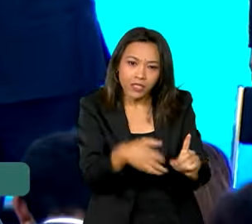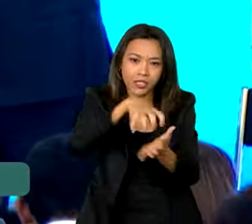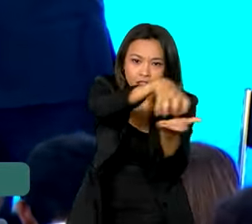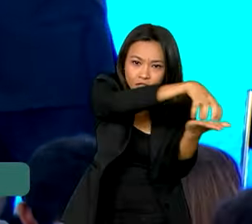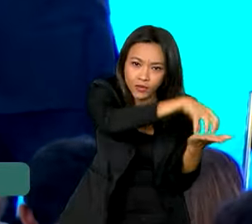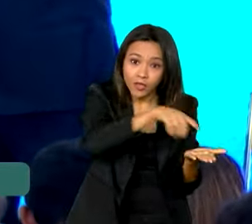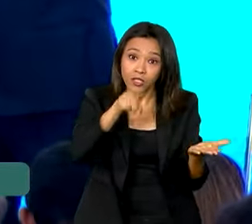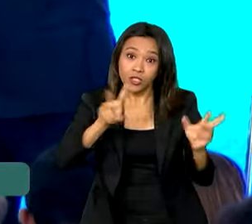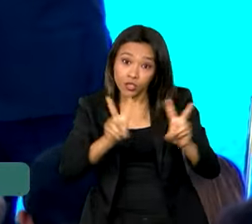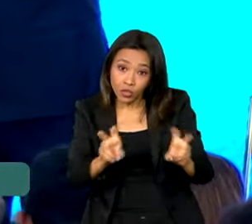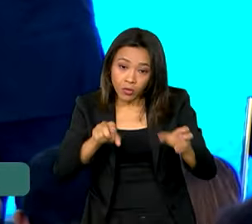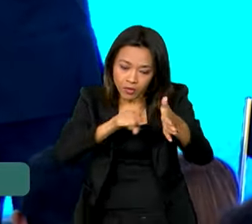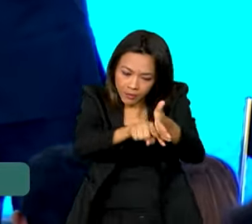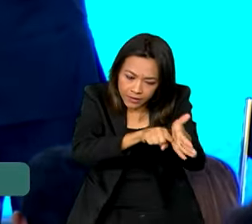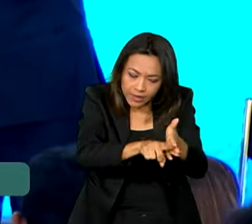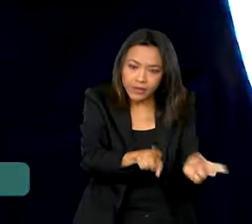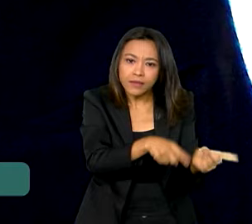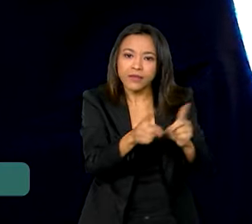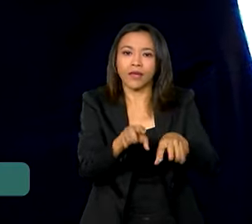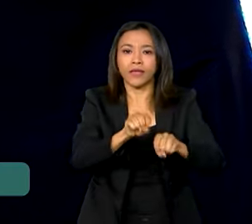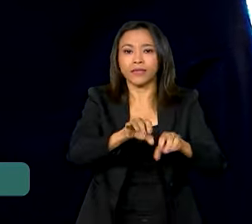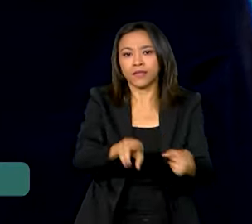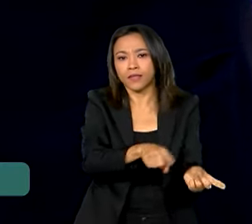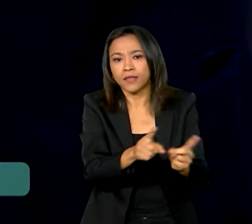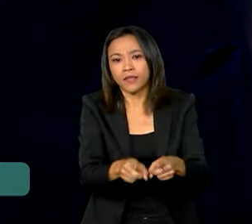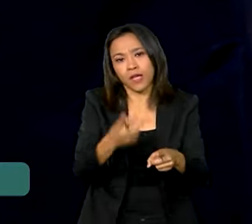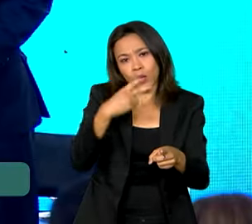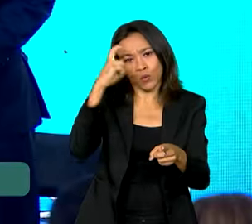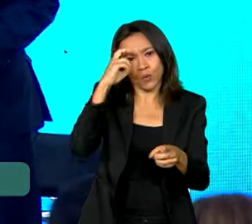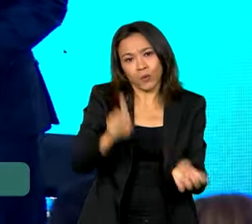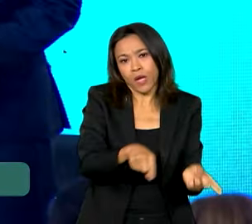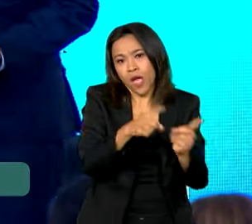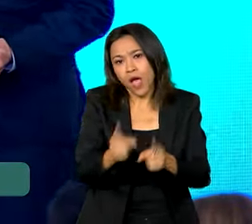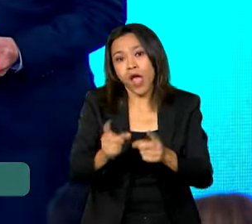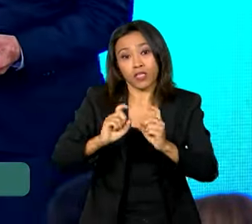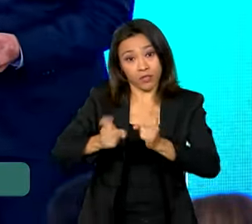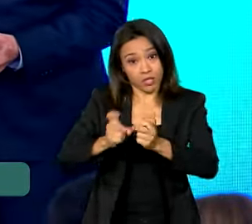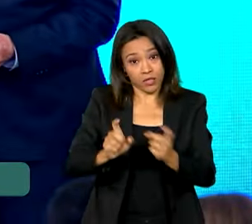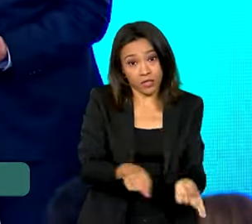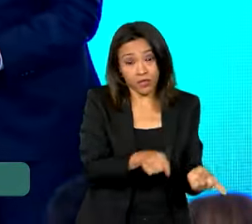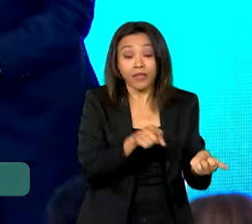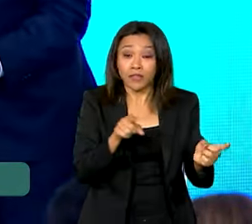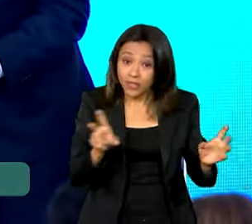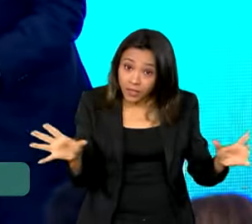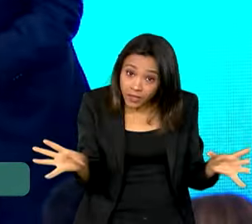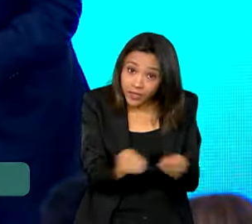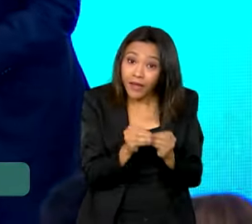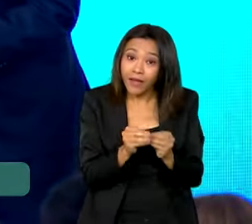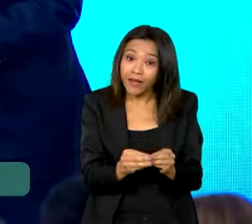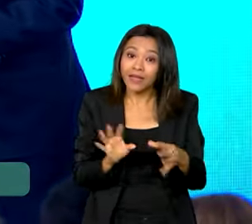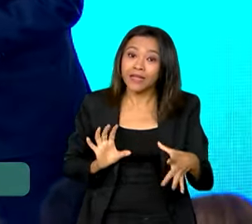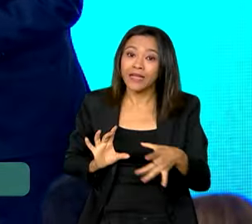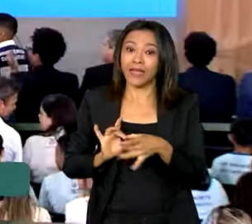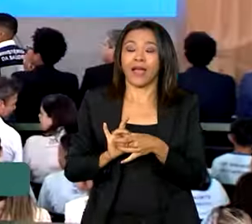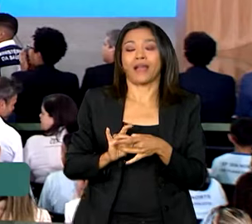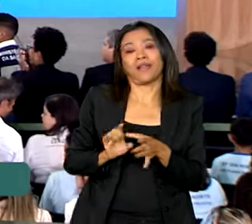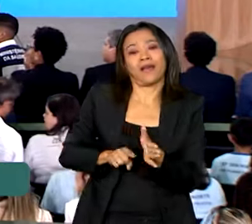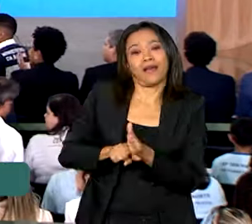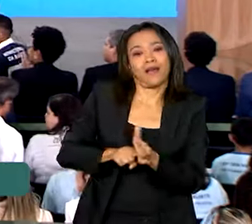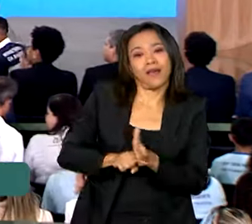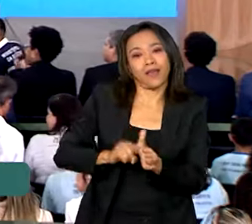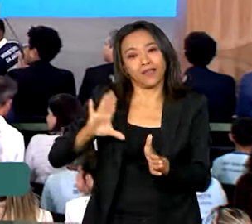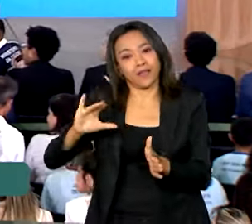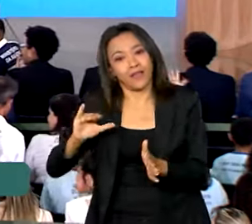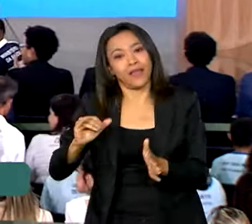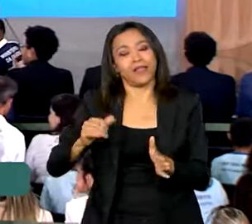atividades científicas, educacionais, culturais e administrativas relacionadas com a medicina, a higiene e